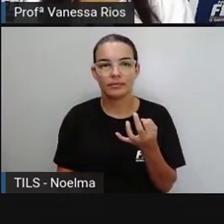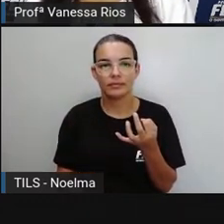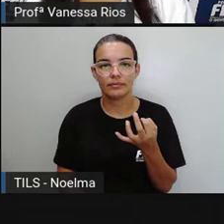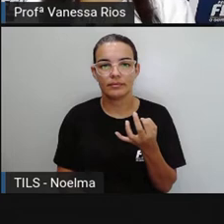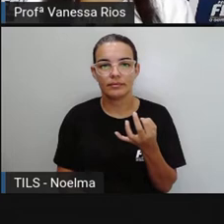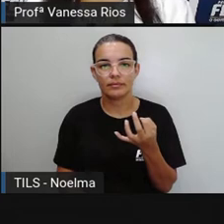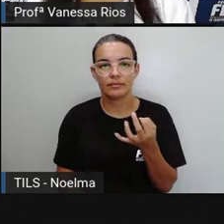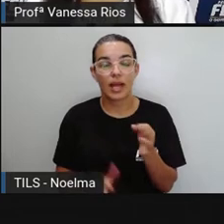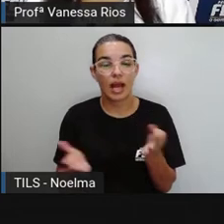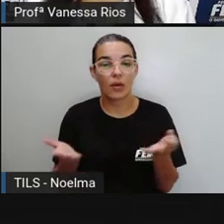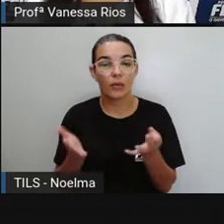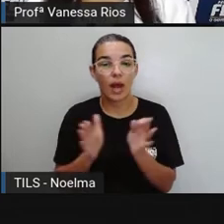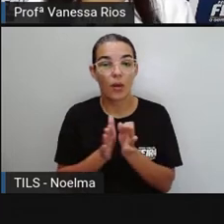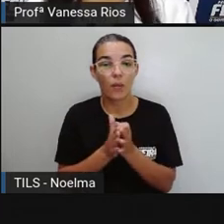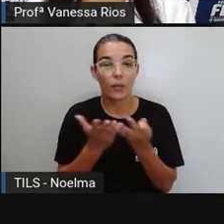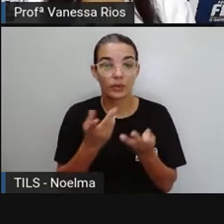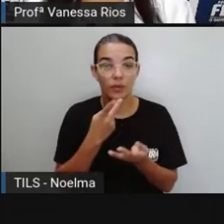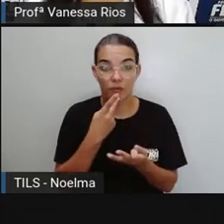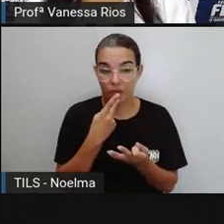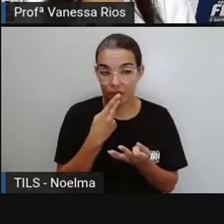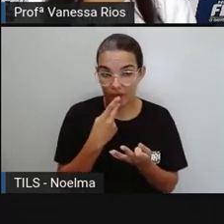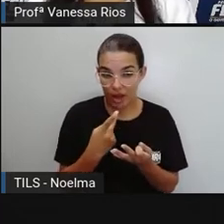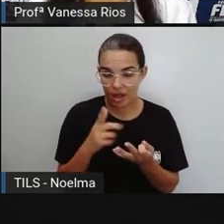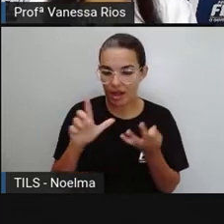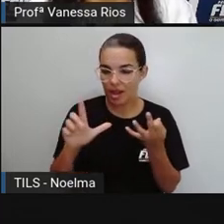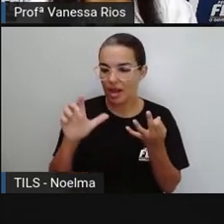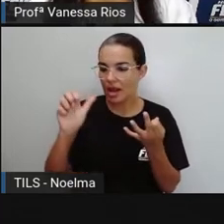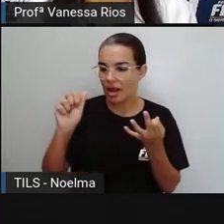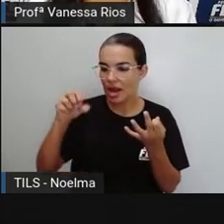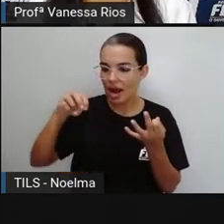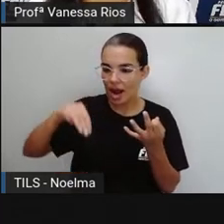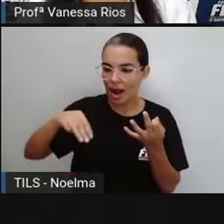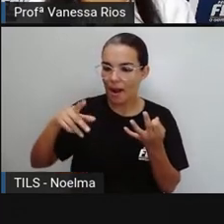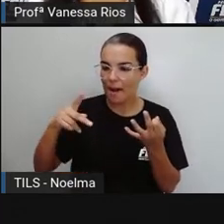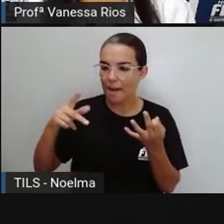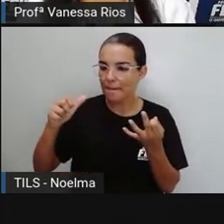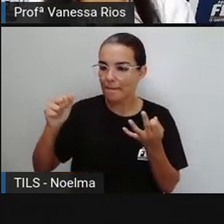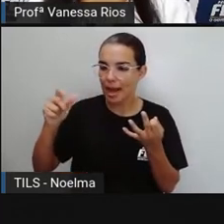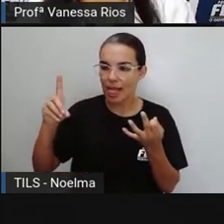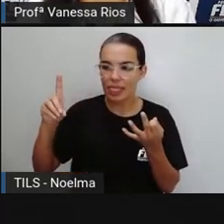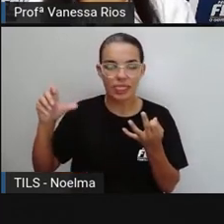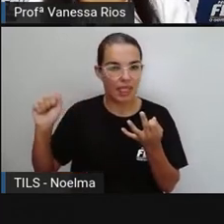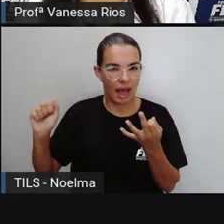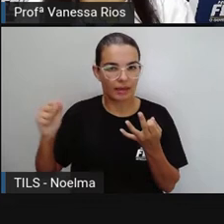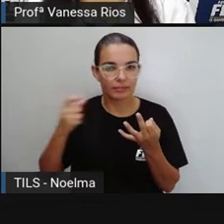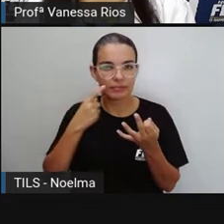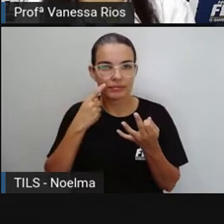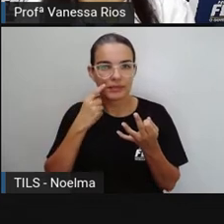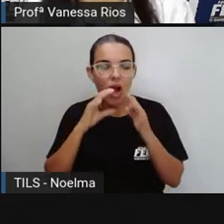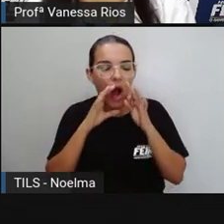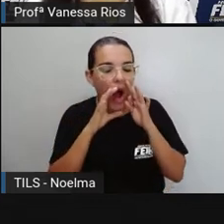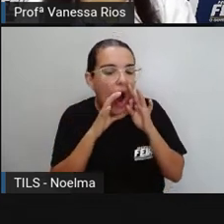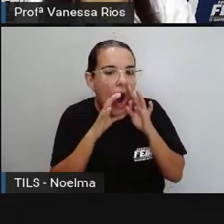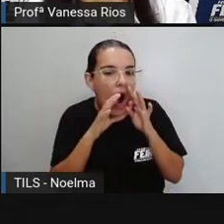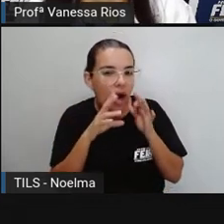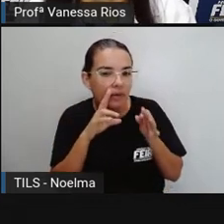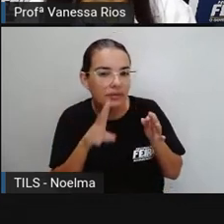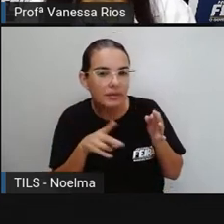E quando a gente fala, né? A palavra lâmpada chamando, ó, como a menininha está aí sugerindo,